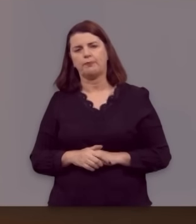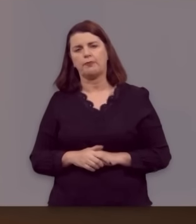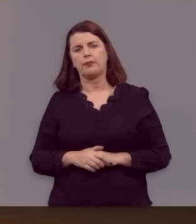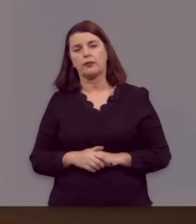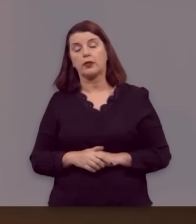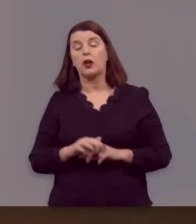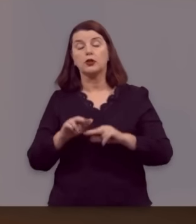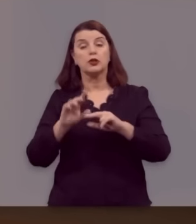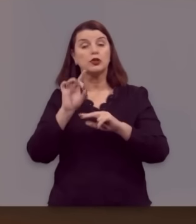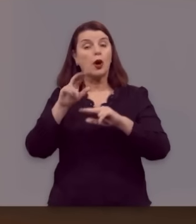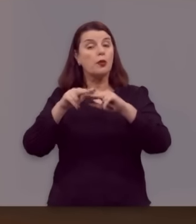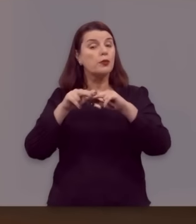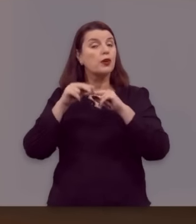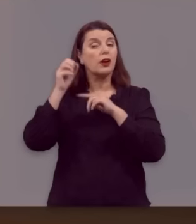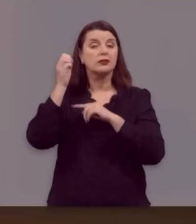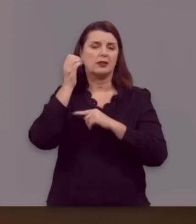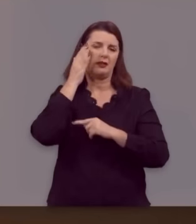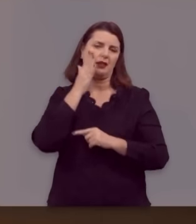É só pela graça.